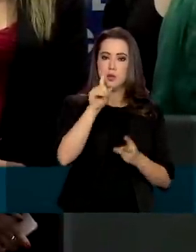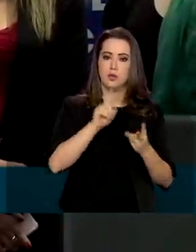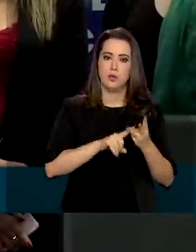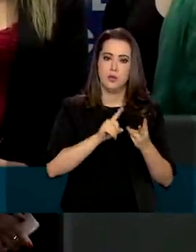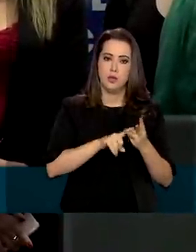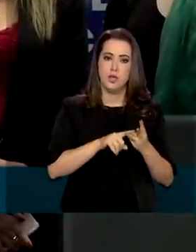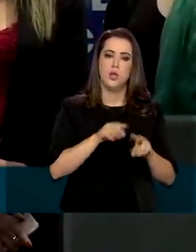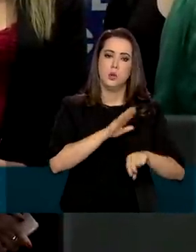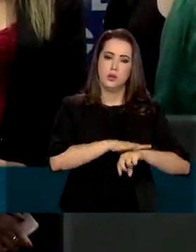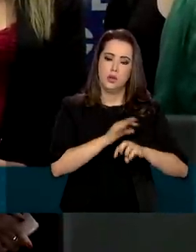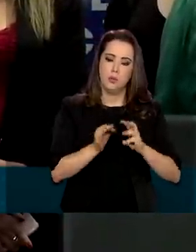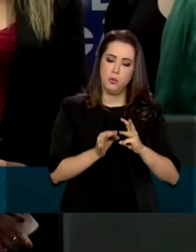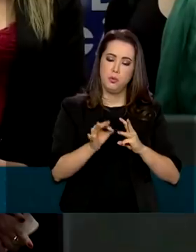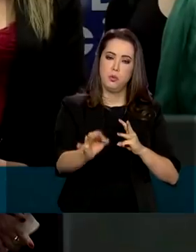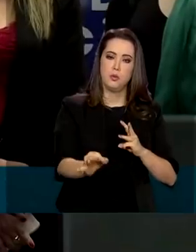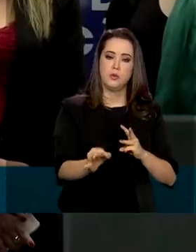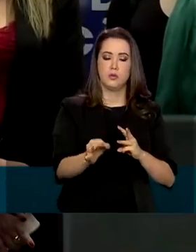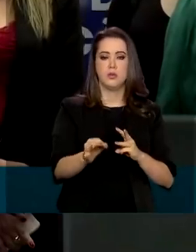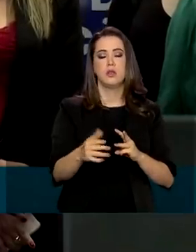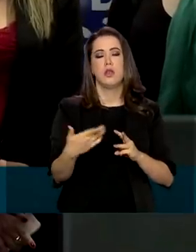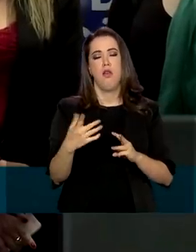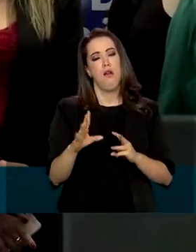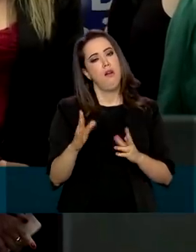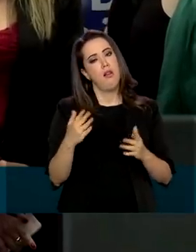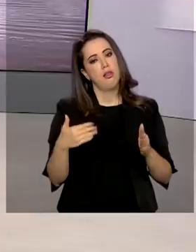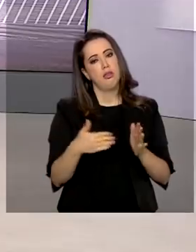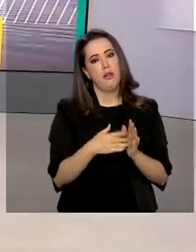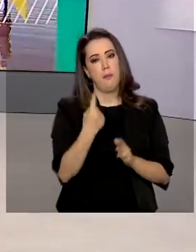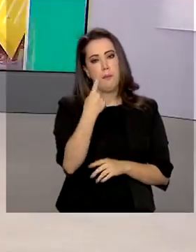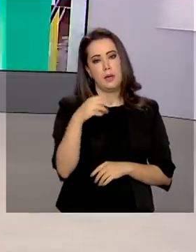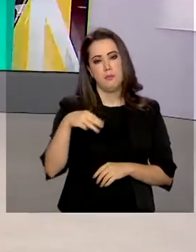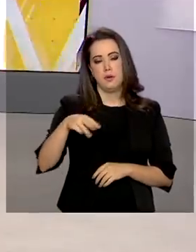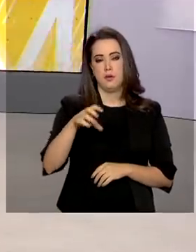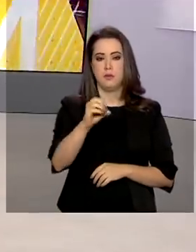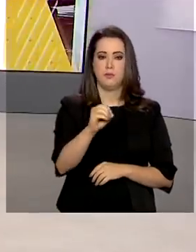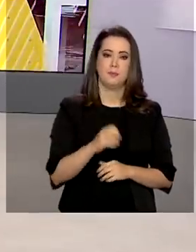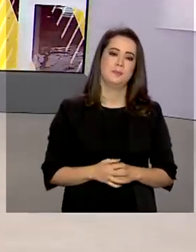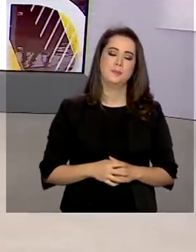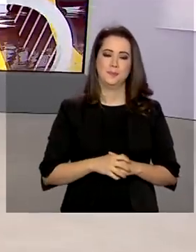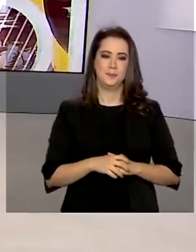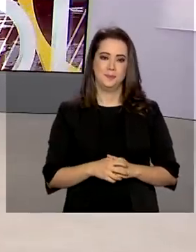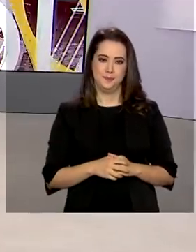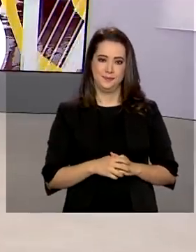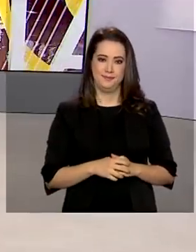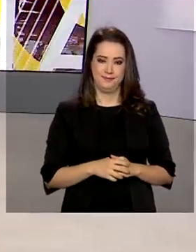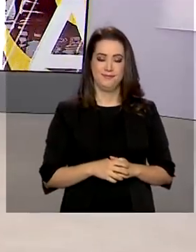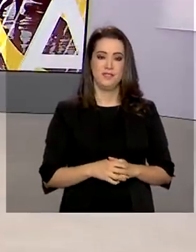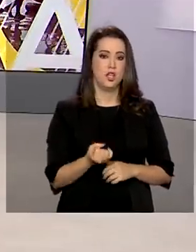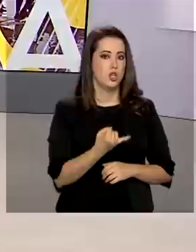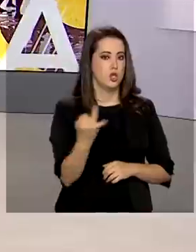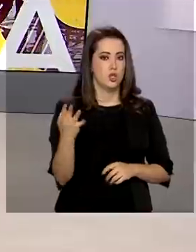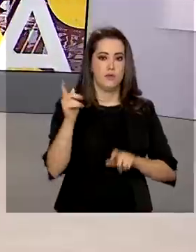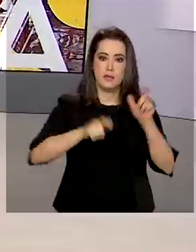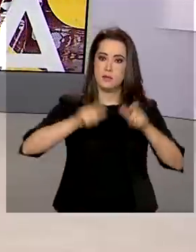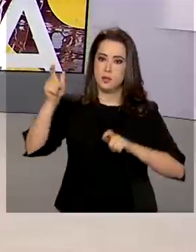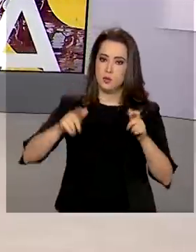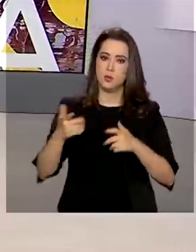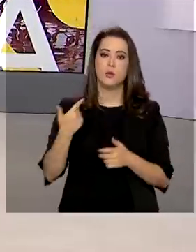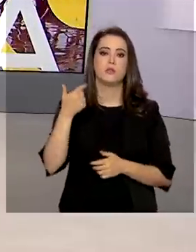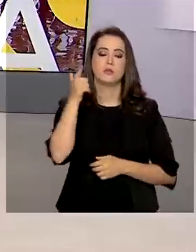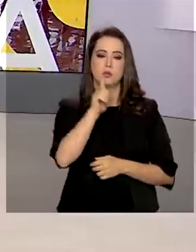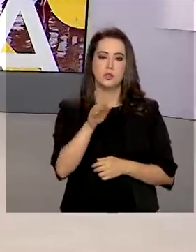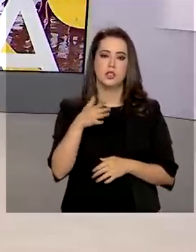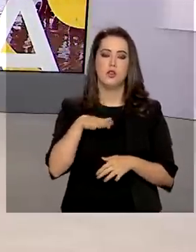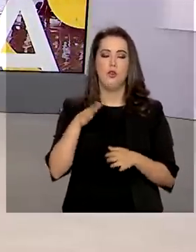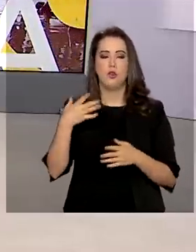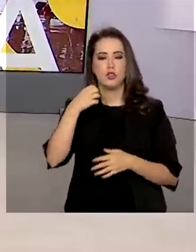prazo alongado de 10 de fevereiro a 1º de março. E muita gente ainda vai pegar a estrada hoje para passar o